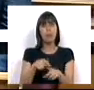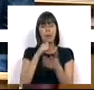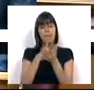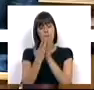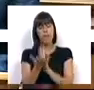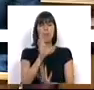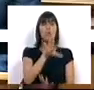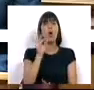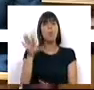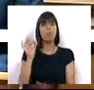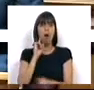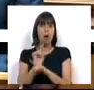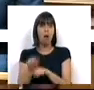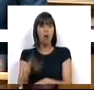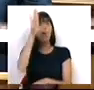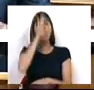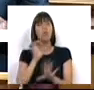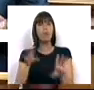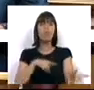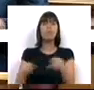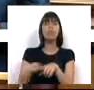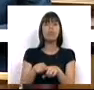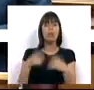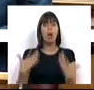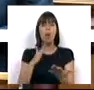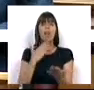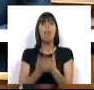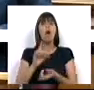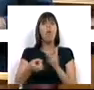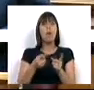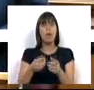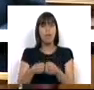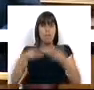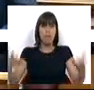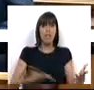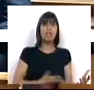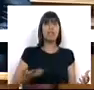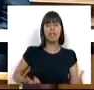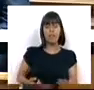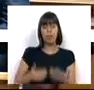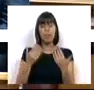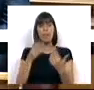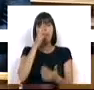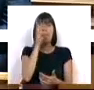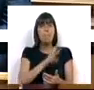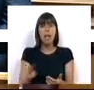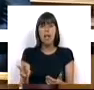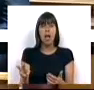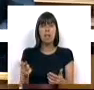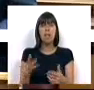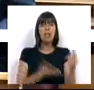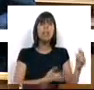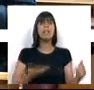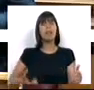com as medidas e com as opções deste Governo. Políticas que estão a contribuir para aumentar o desemprego, que estão a deixar milhares e milhares